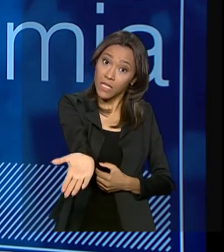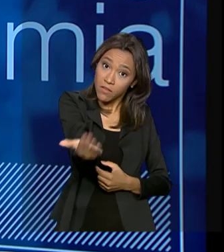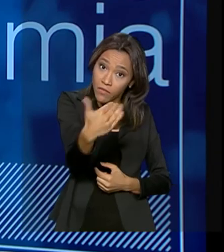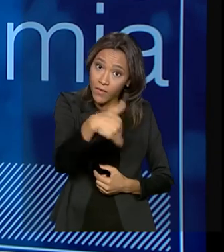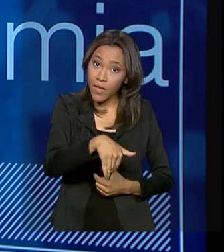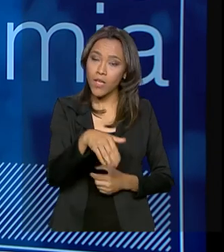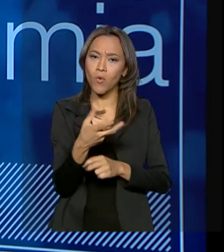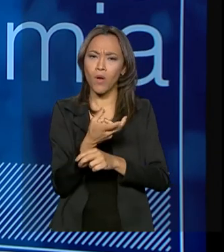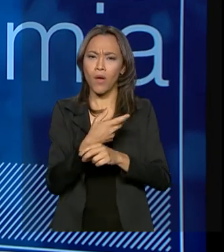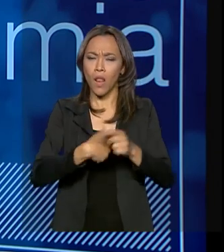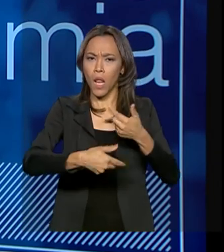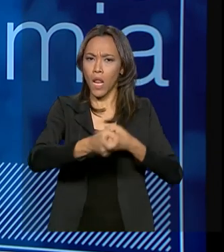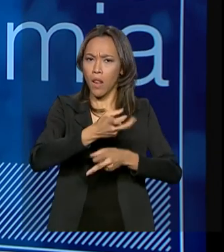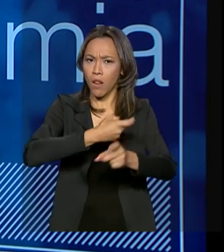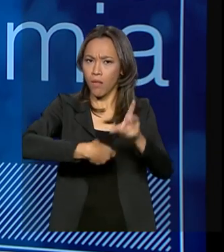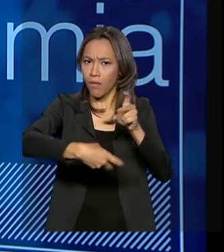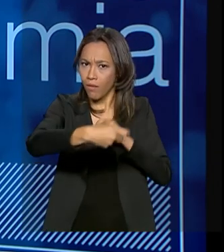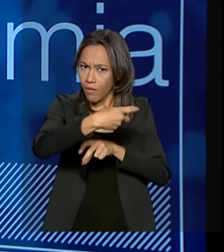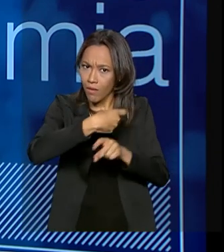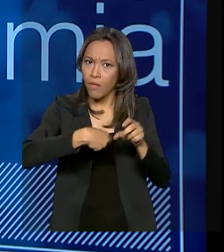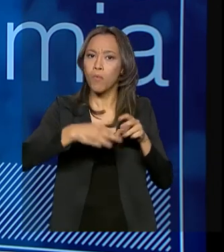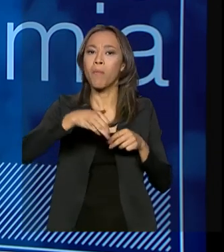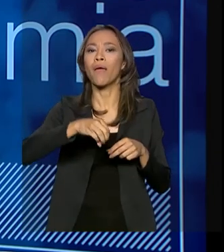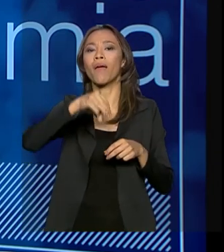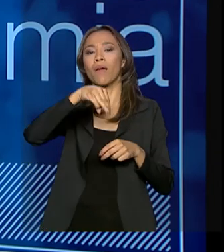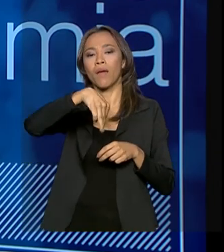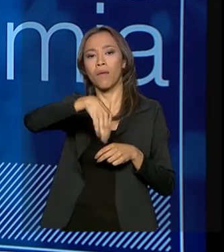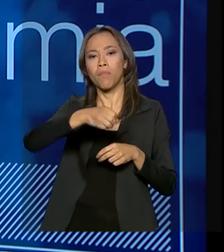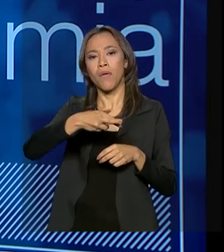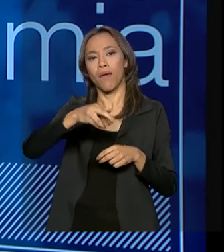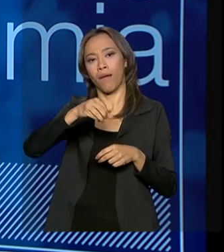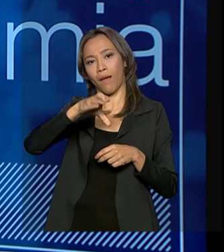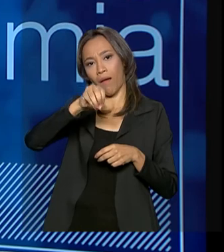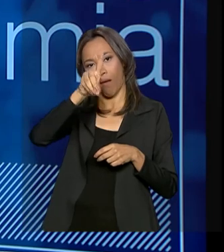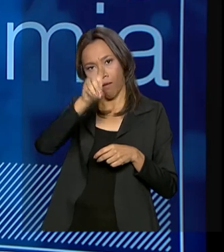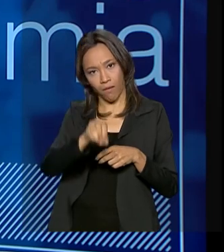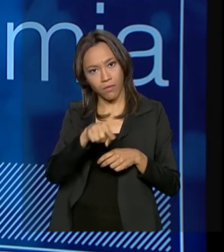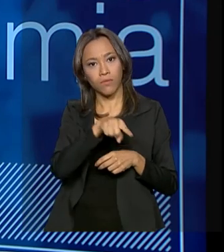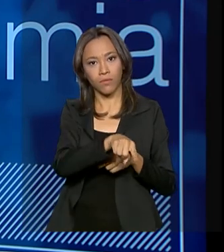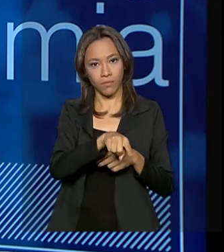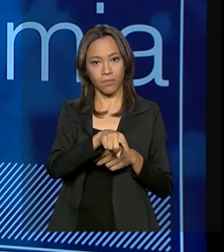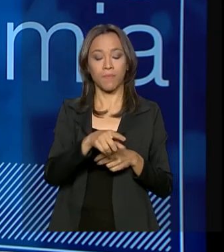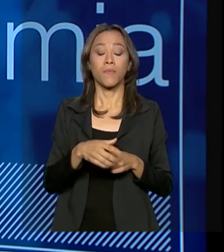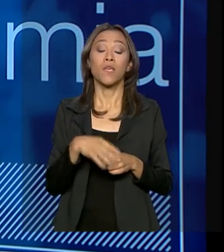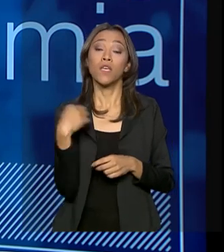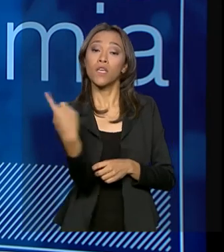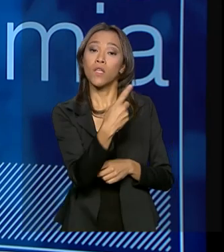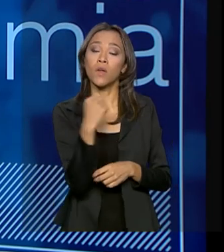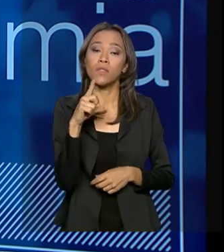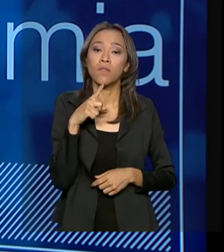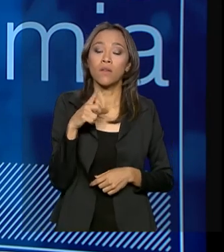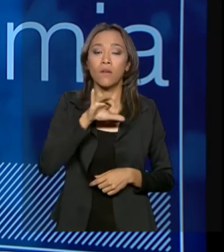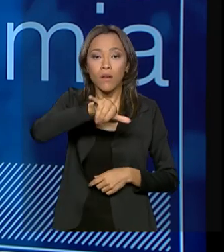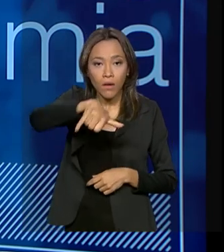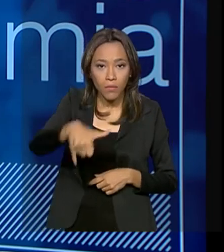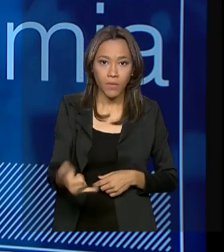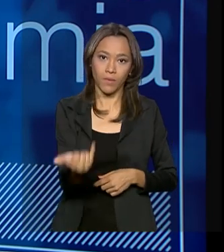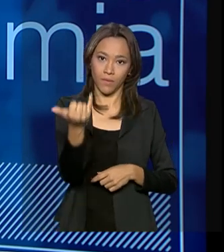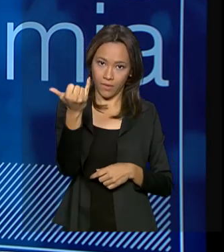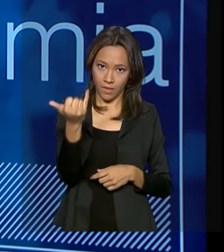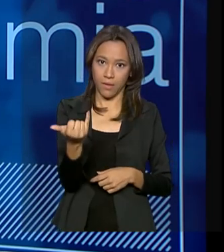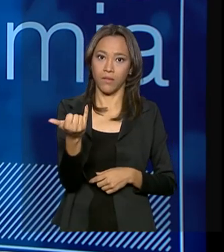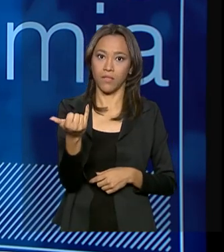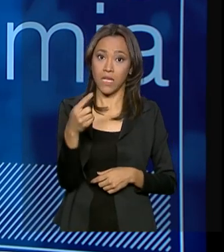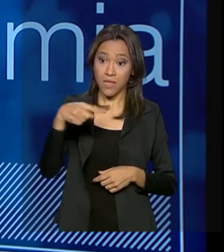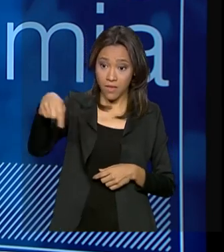financeiro, através da caixa ou qualquer outro que queira oferecer, e que nós tenhamos a oportunidade de